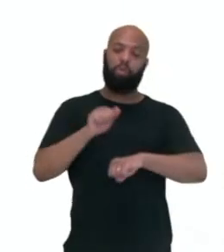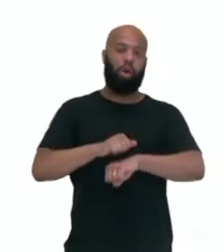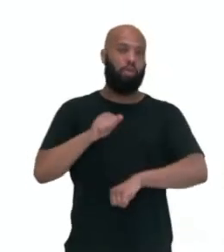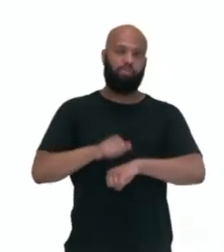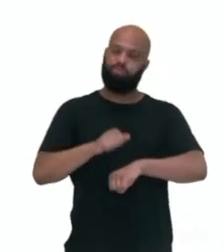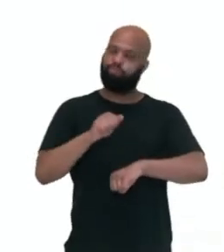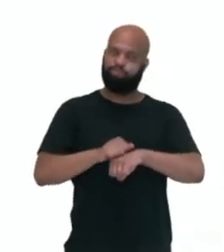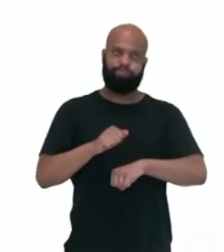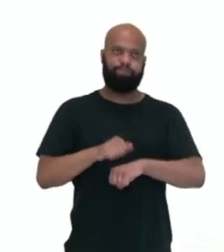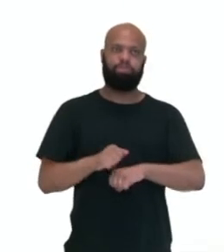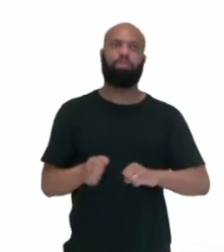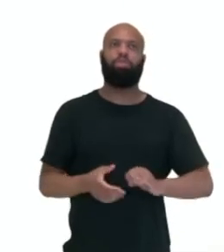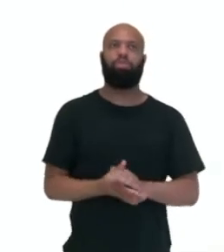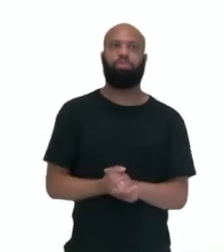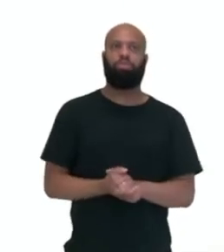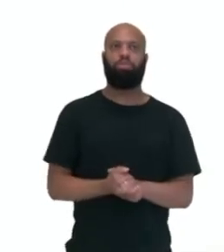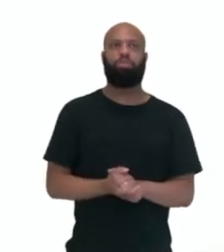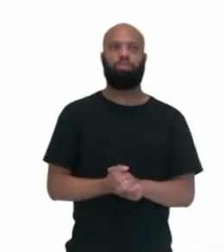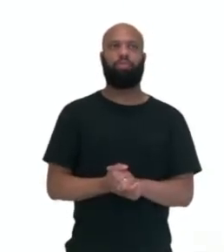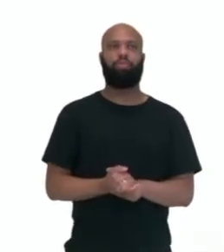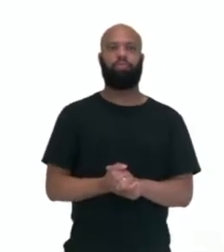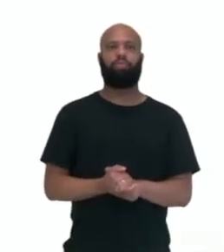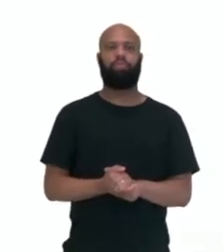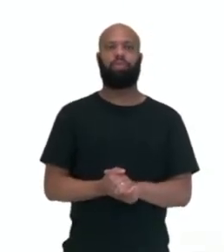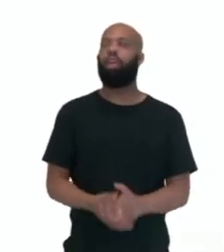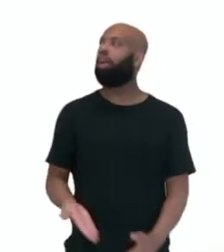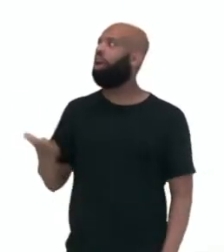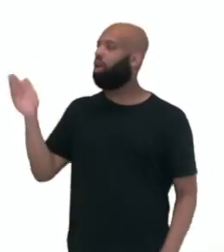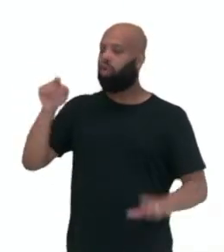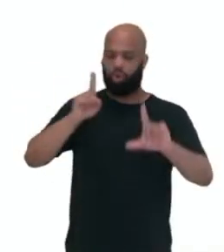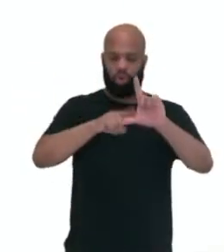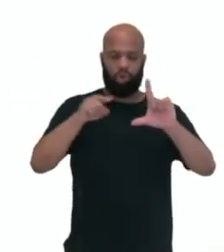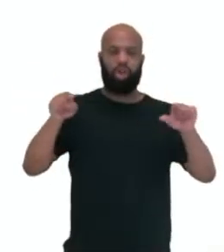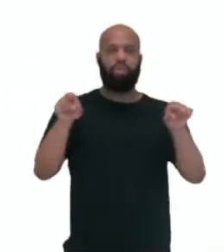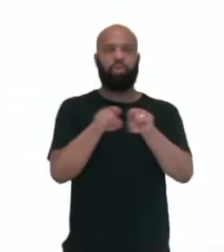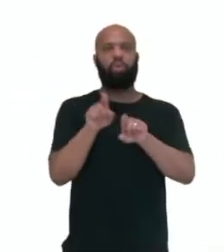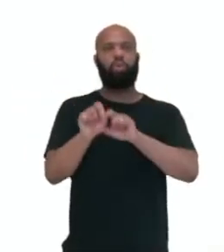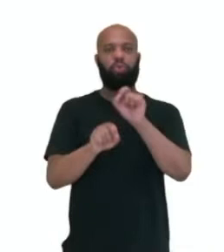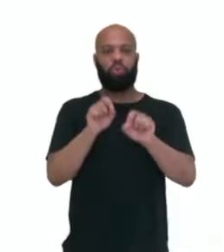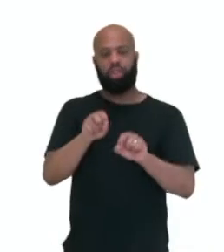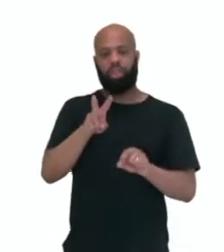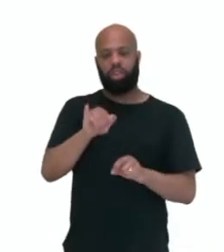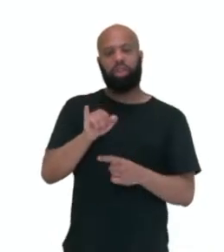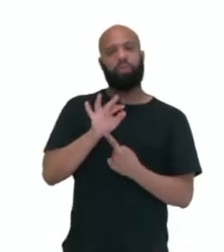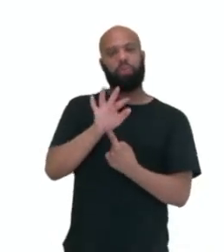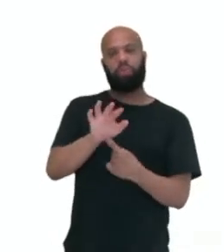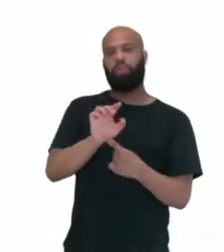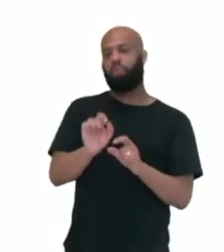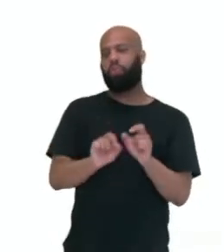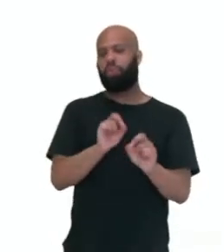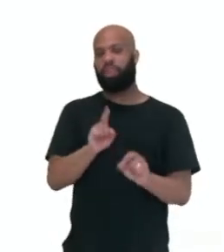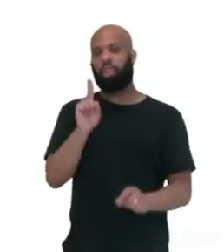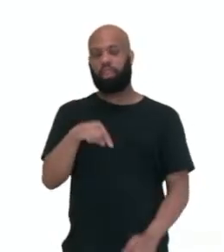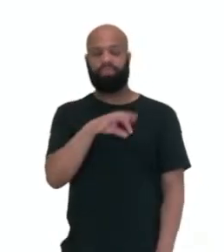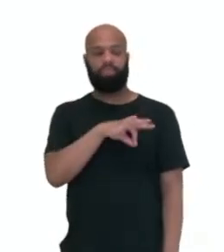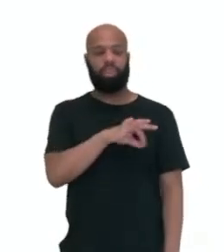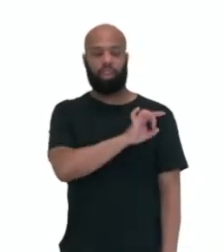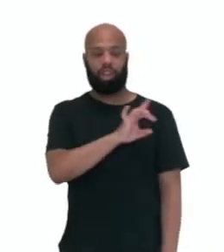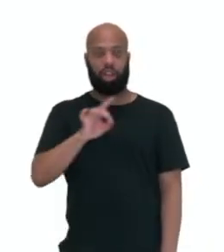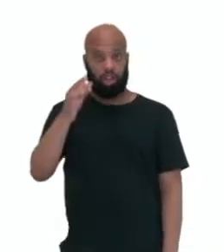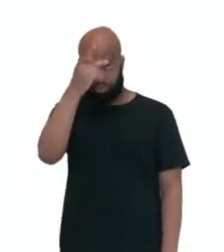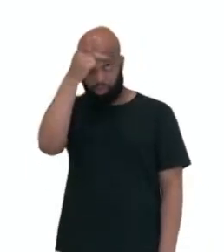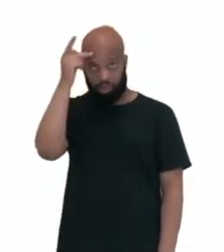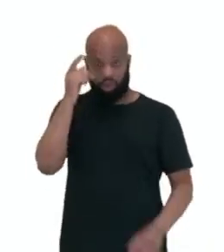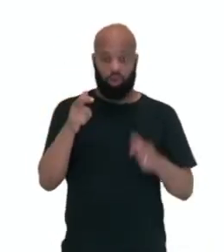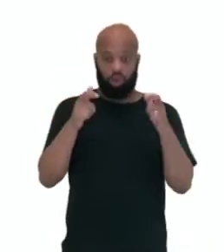mundo, tá bom? Muito bem. Então tá aqui um gráfico também, olha só, mostrando a questão de renda per capita dos países